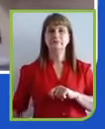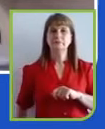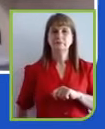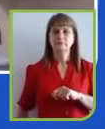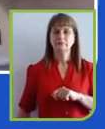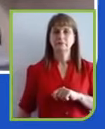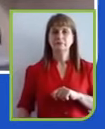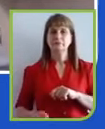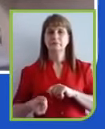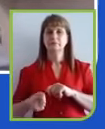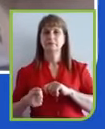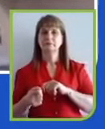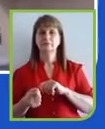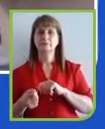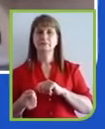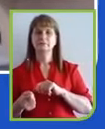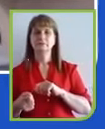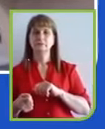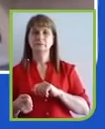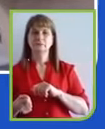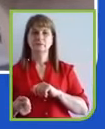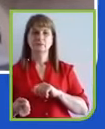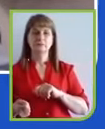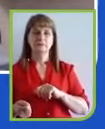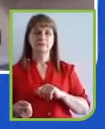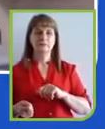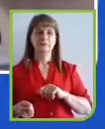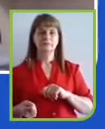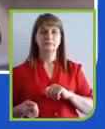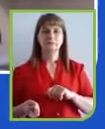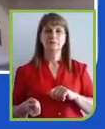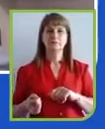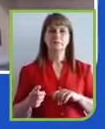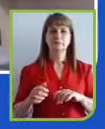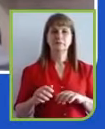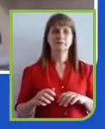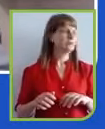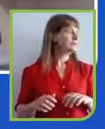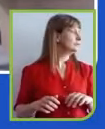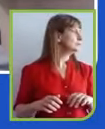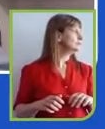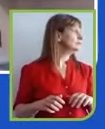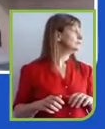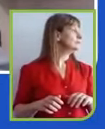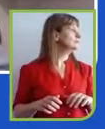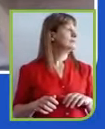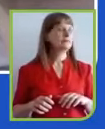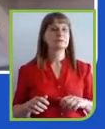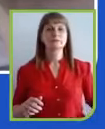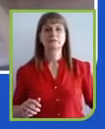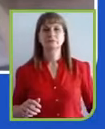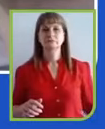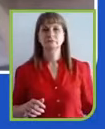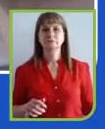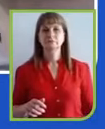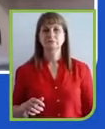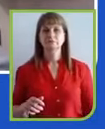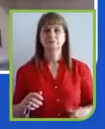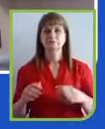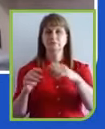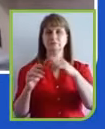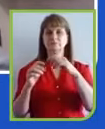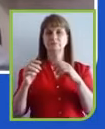e, evidentemente, as pessoas geram lixo eletrônico. O é lixo eletrônico? É o cabo que não usa mais, é o